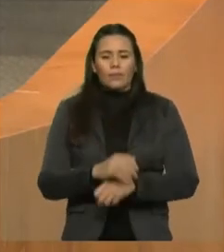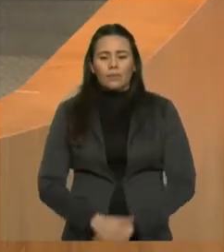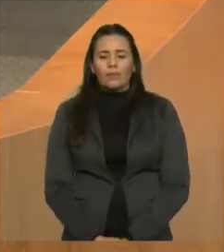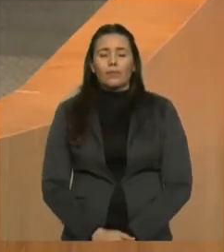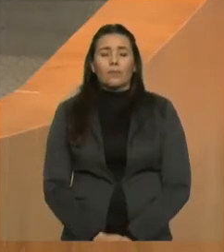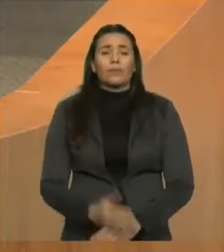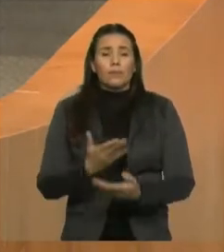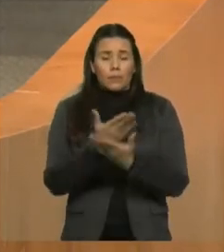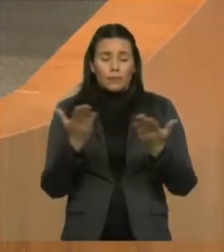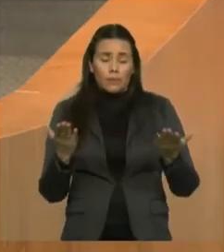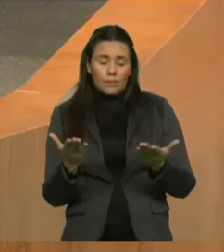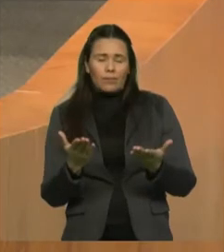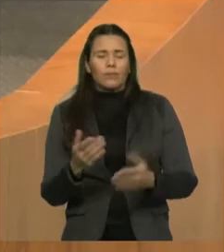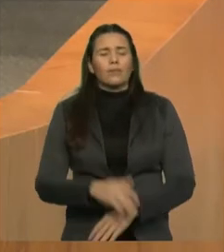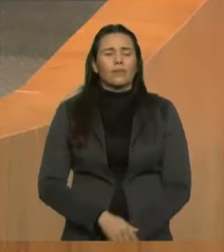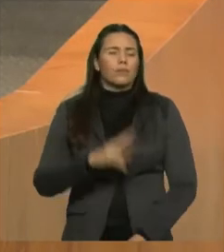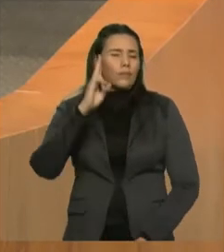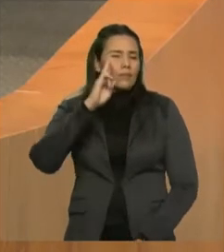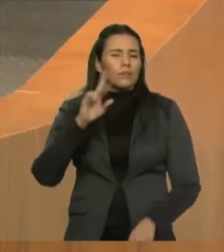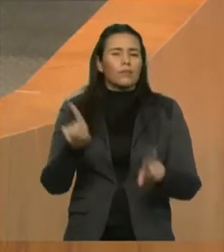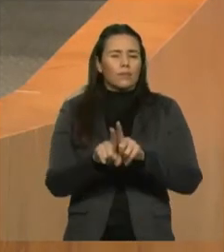sociais, Facebook, Instagram,